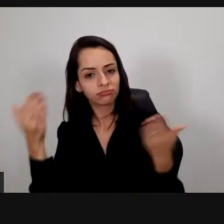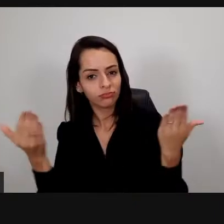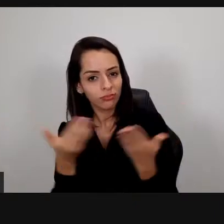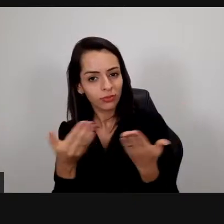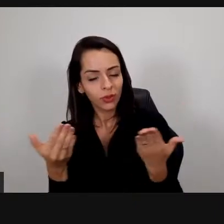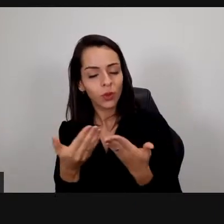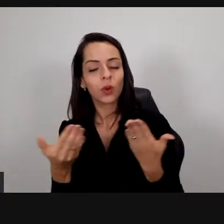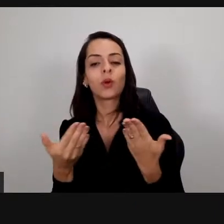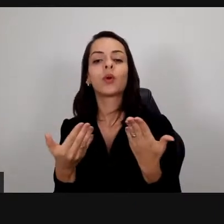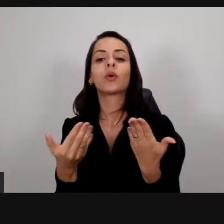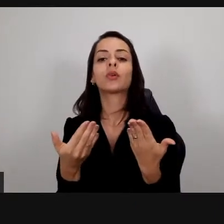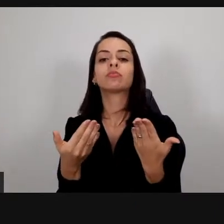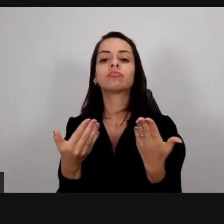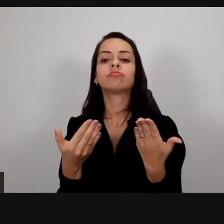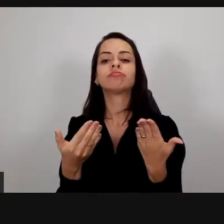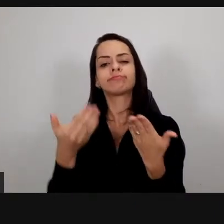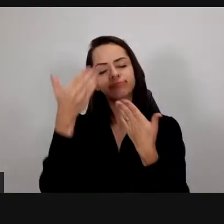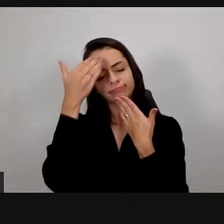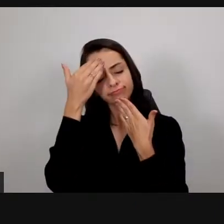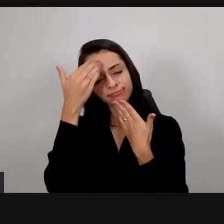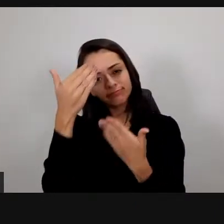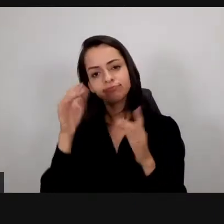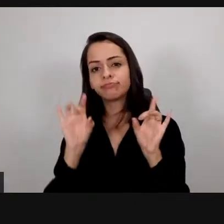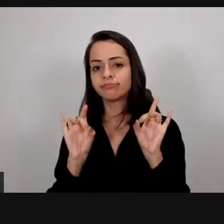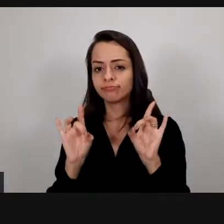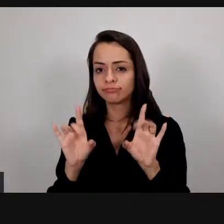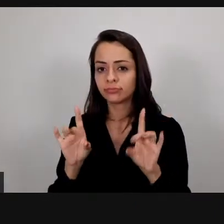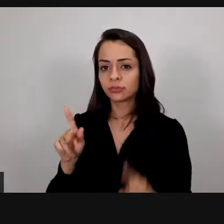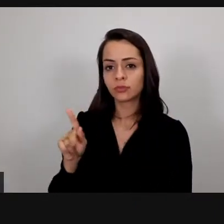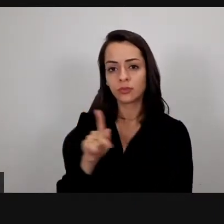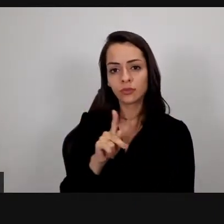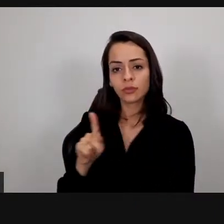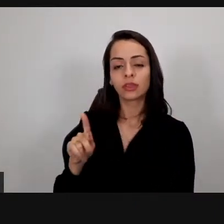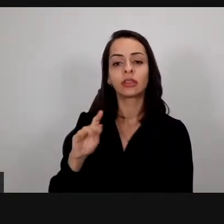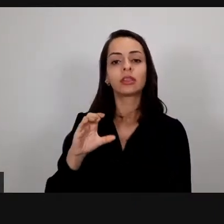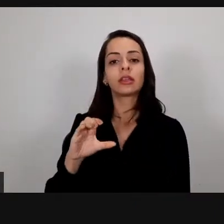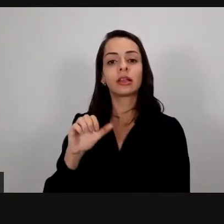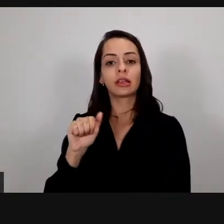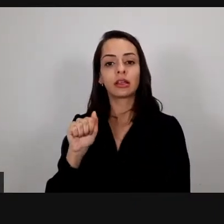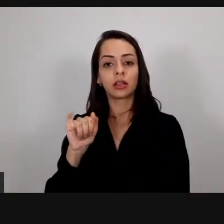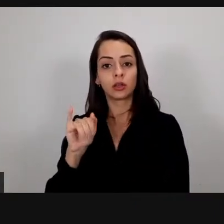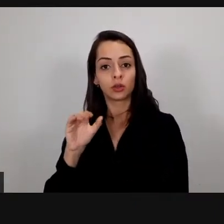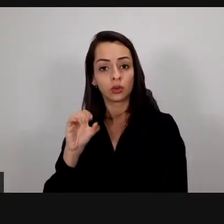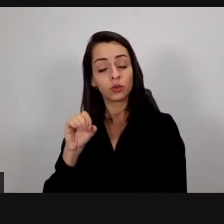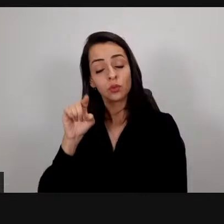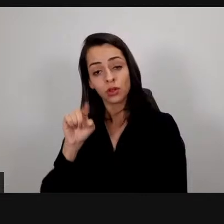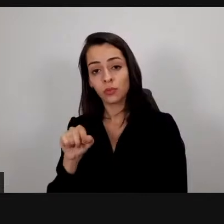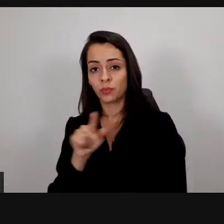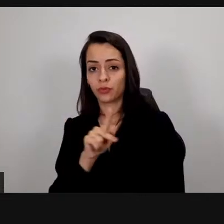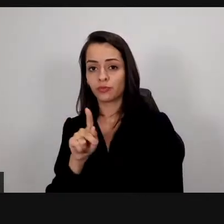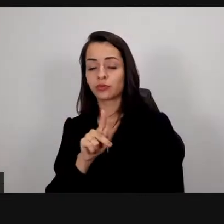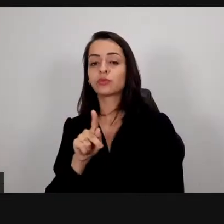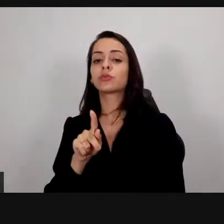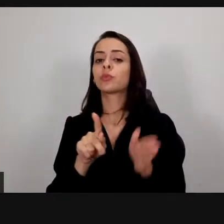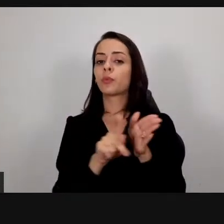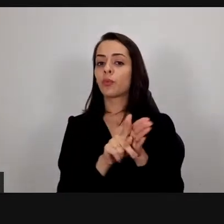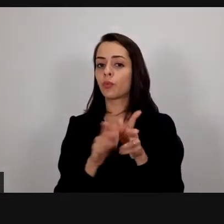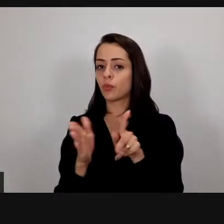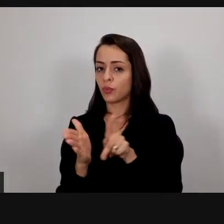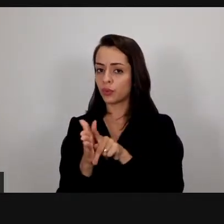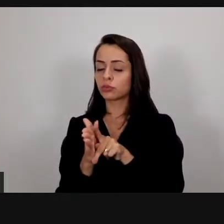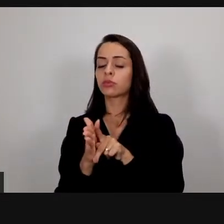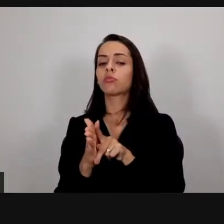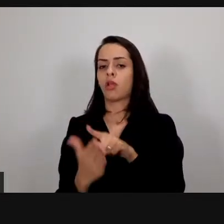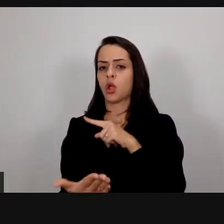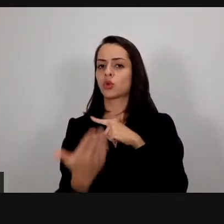agradecemos especialmente também o professor Caio Venâncio do campus Porteirinha nosso colega do campus Porteirinha que nos